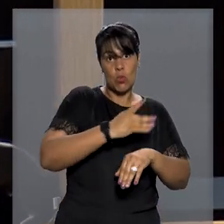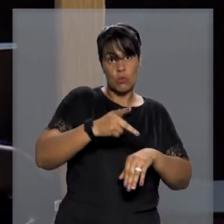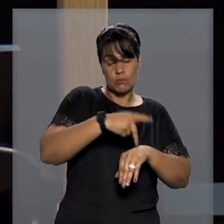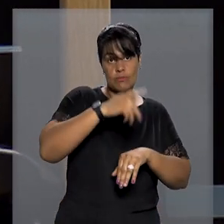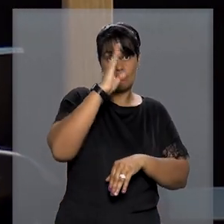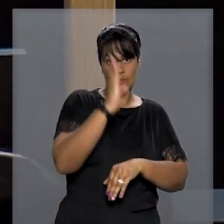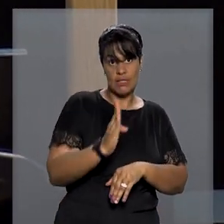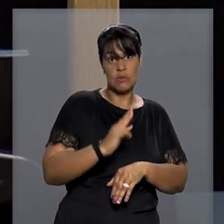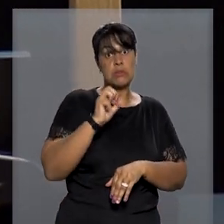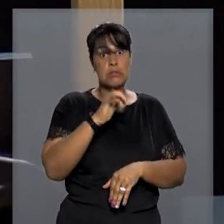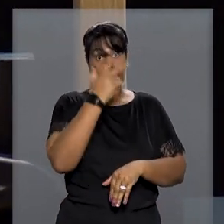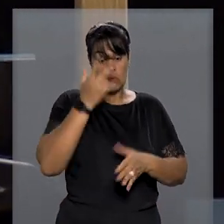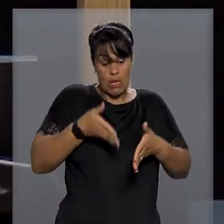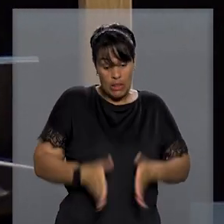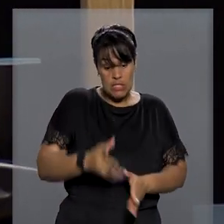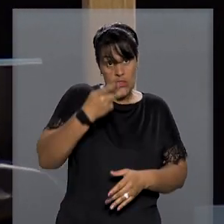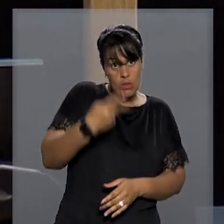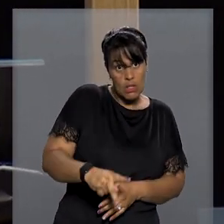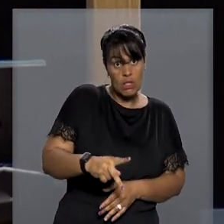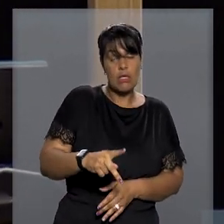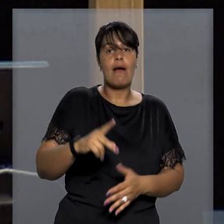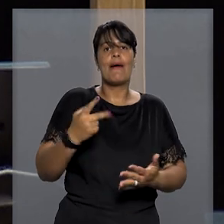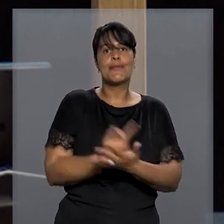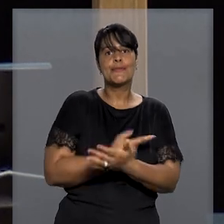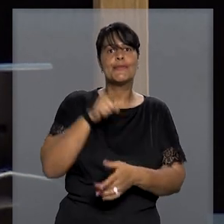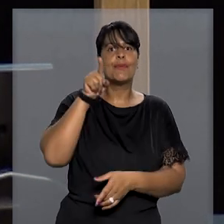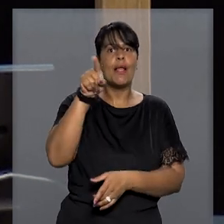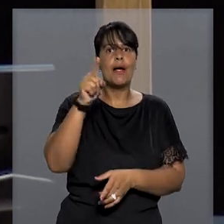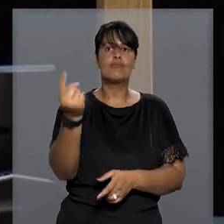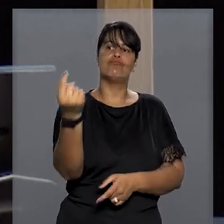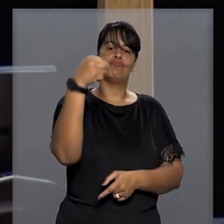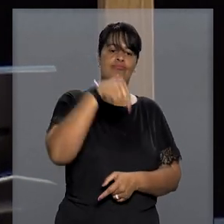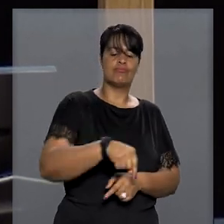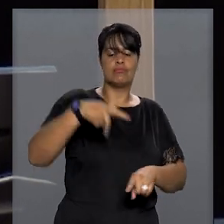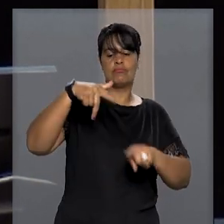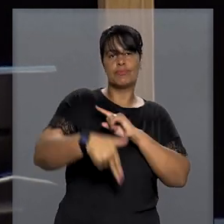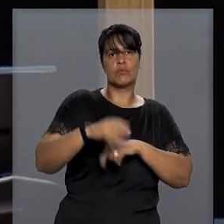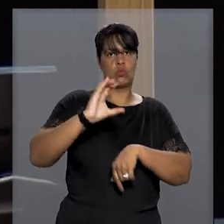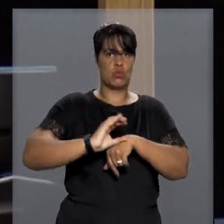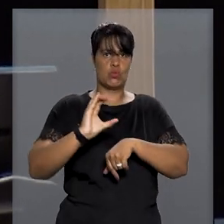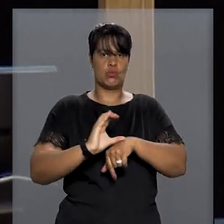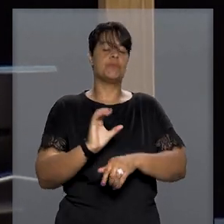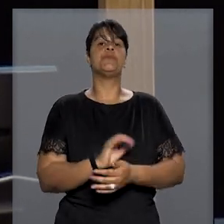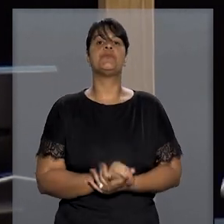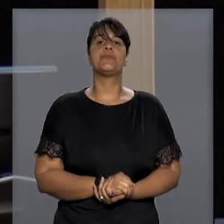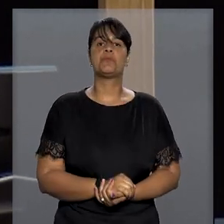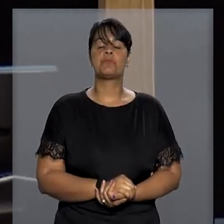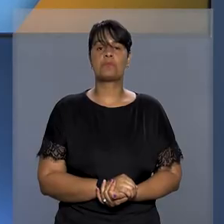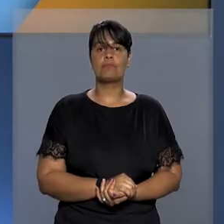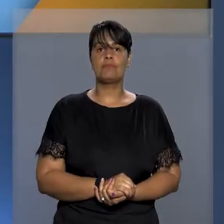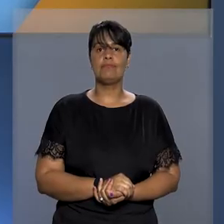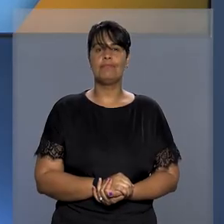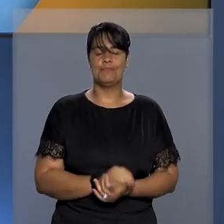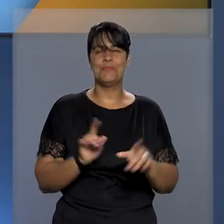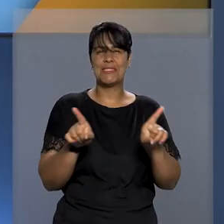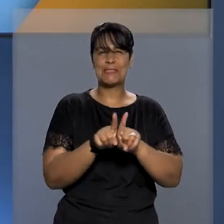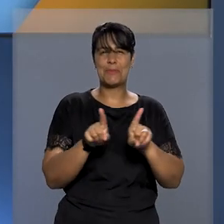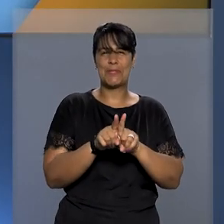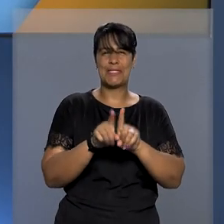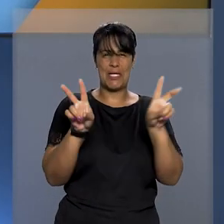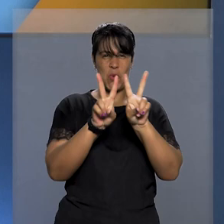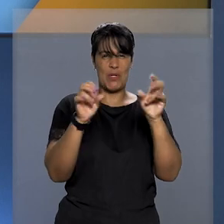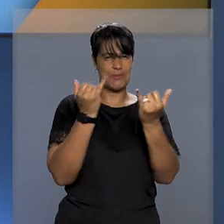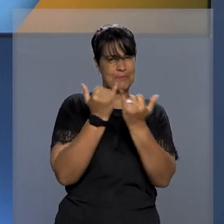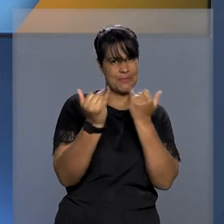pena para o Brasil, nos casos de brasileiro nato, cuja extradição é vedada pela Constituição Federal. Em uma situação